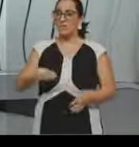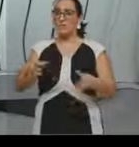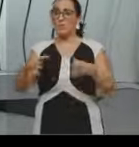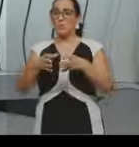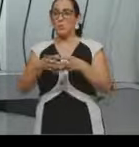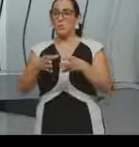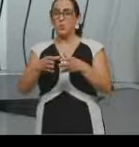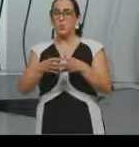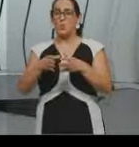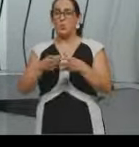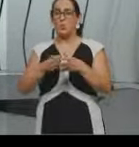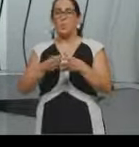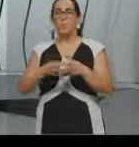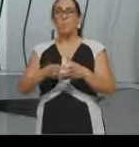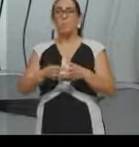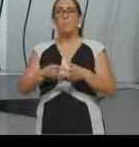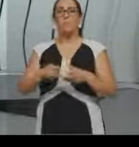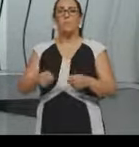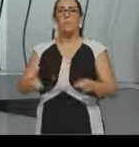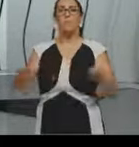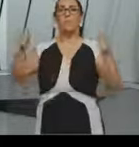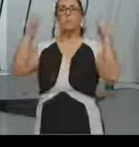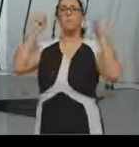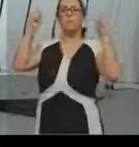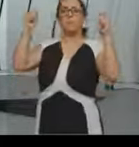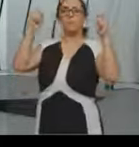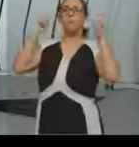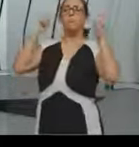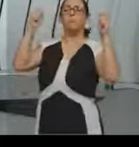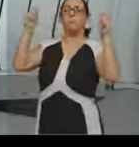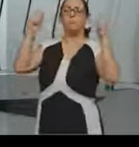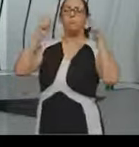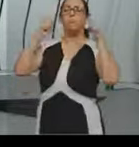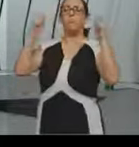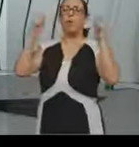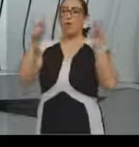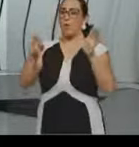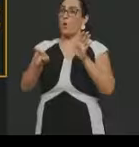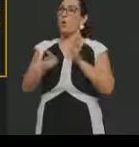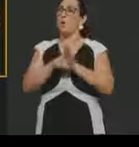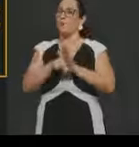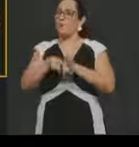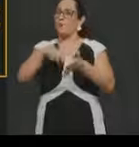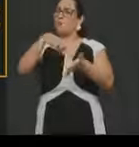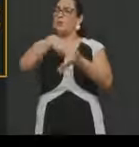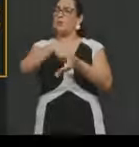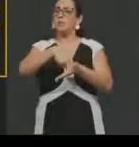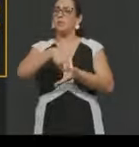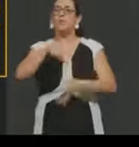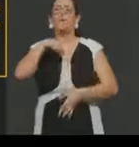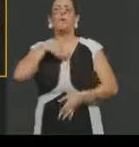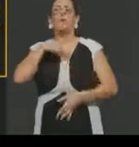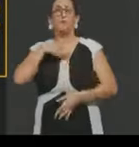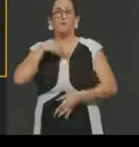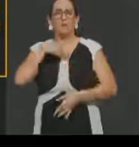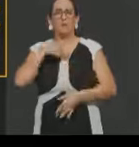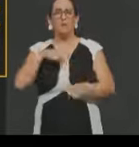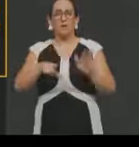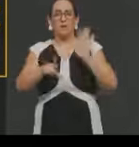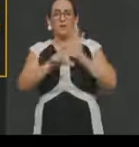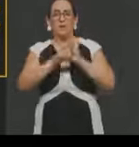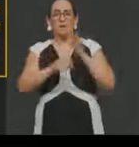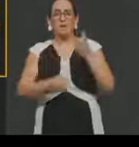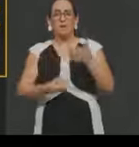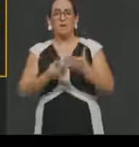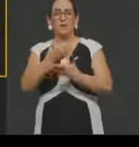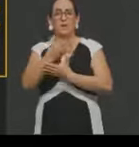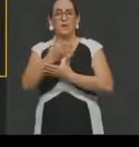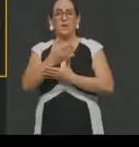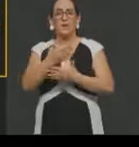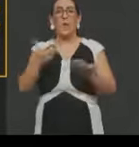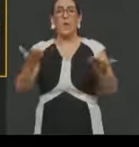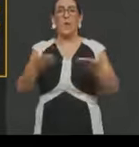Continuando aí, né, nos avanços, nós temos aí a Confederação Brasileira do Trabalho, em 1912, que vai lutar por melhores condições de trabalho,